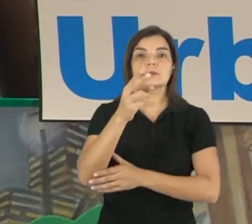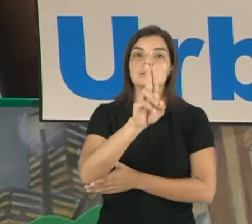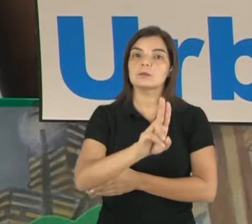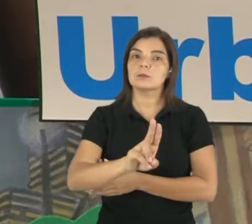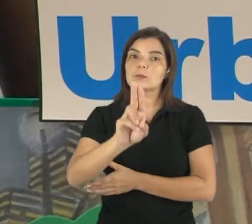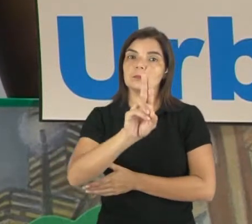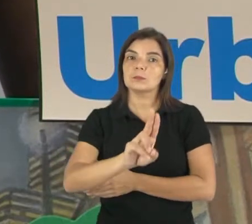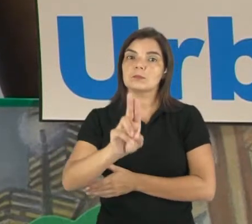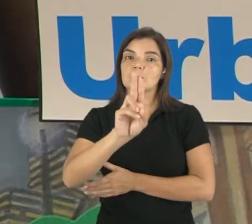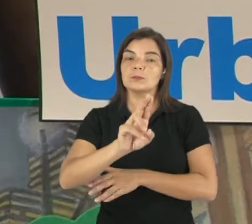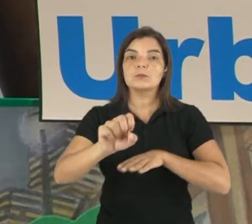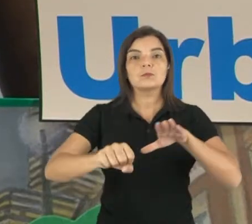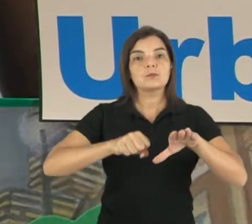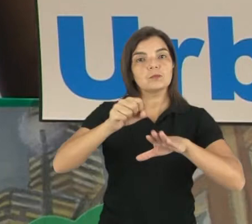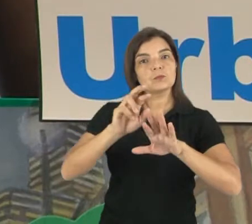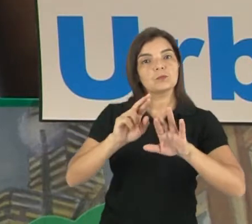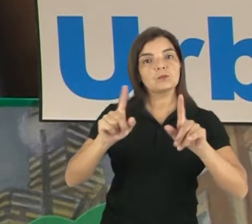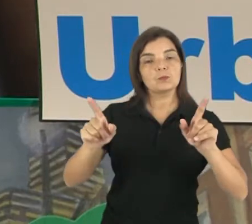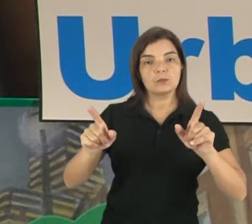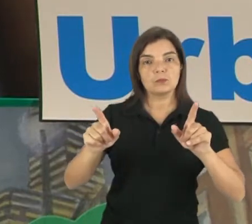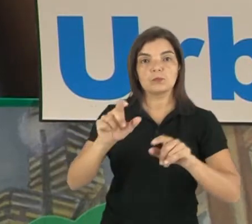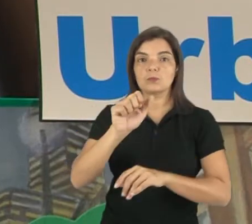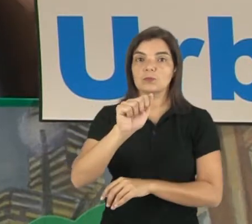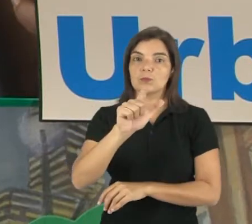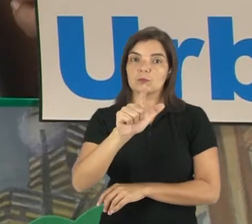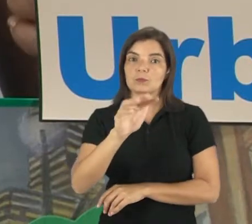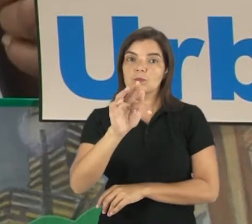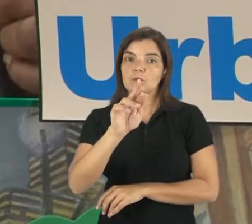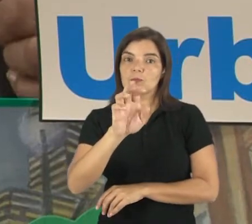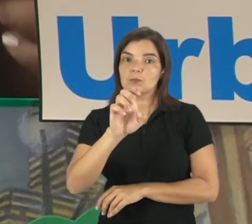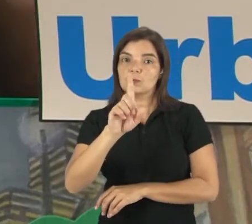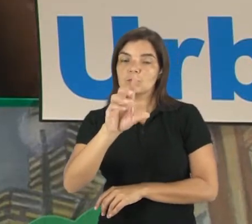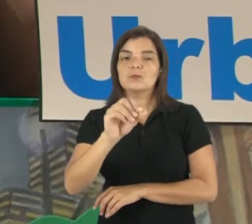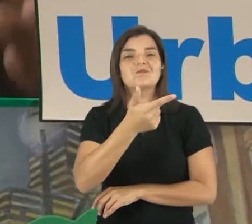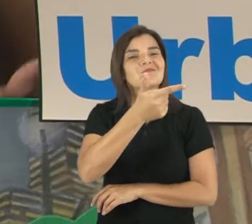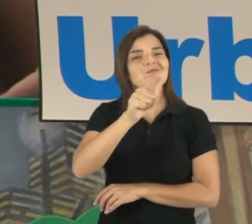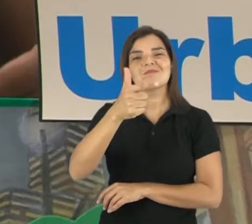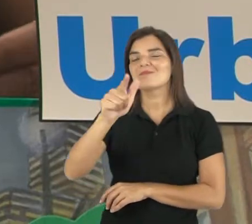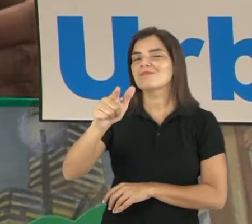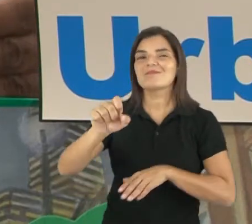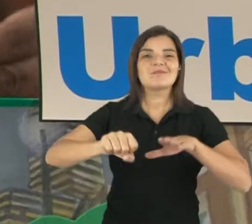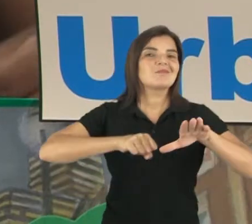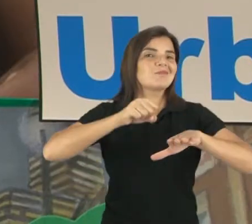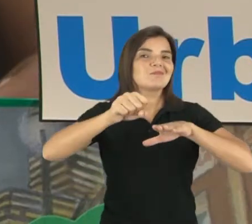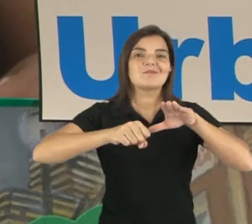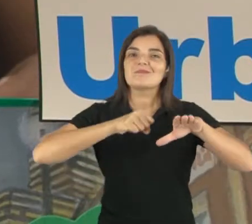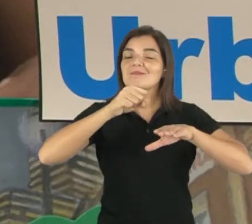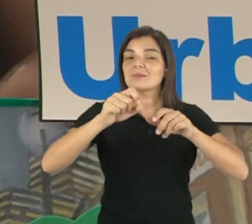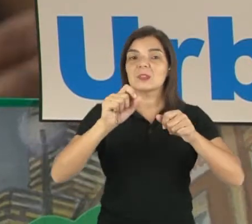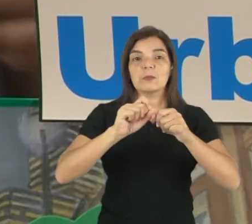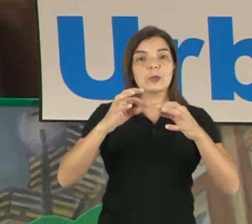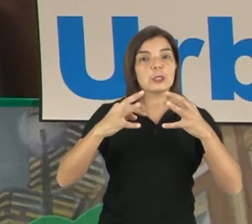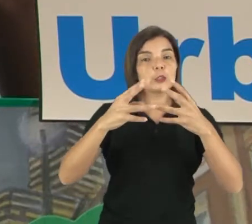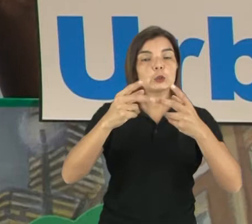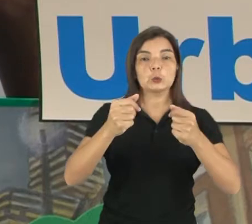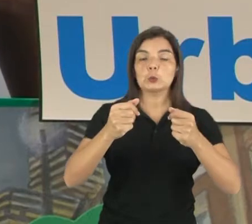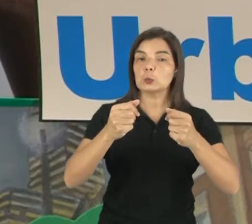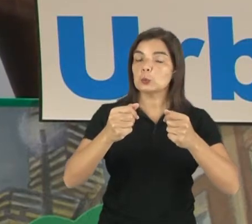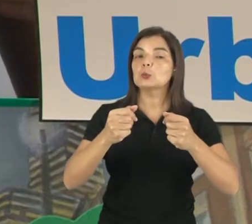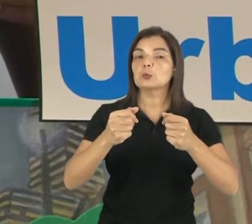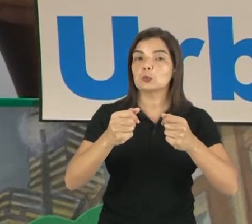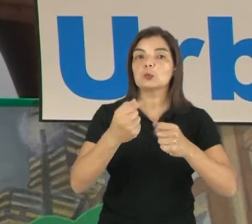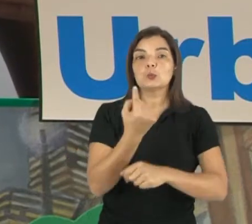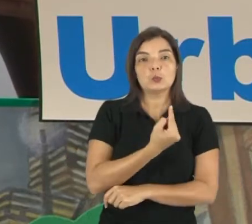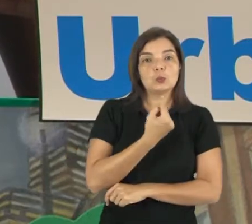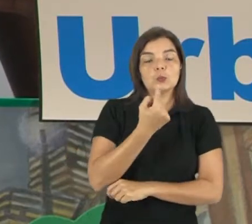utiliza as máquinas. Diferente do seu Alfredo lá, que não tem essas máquinas, né, ele faz tudo manual,